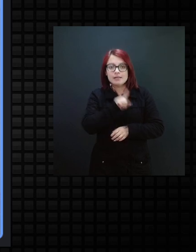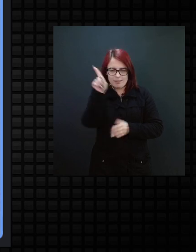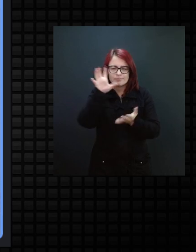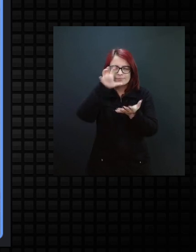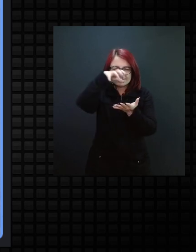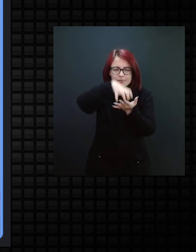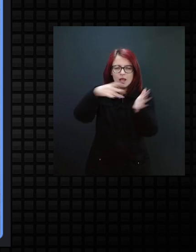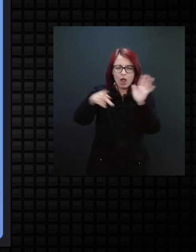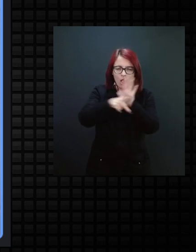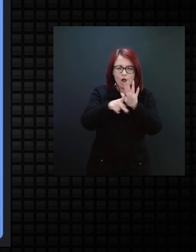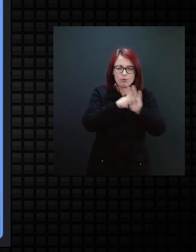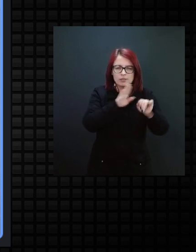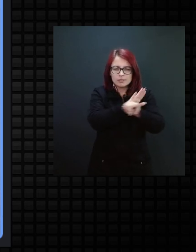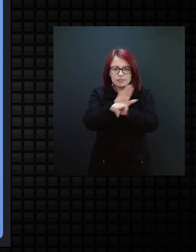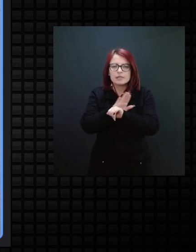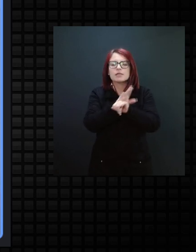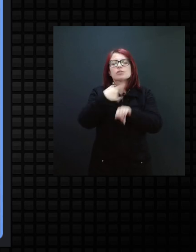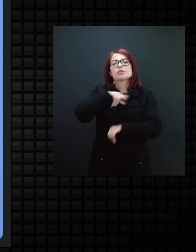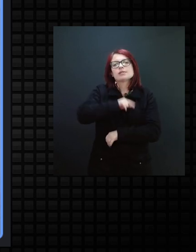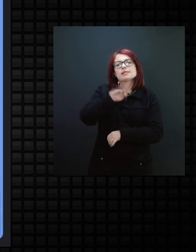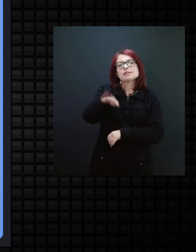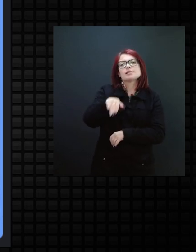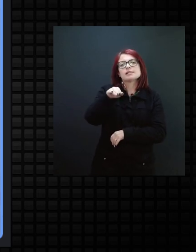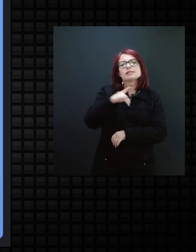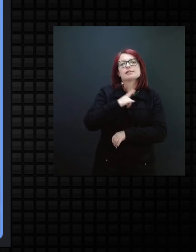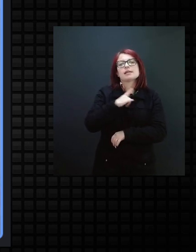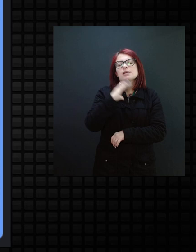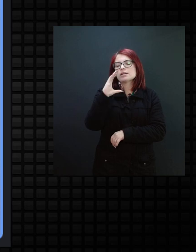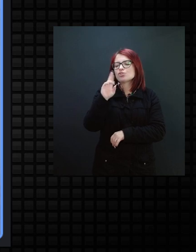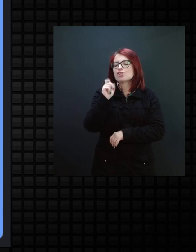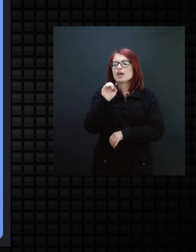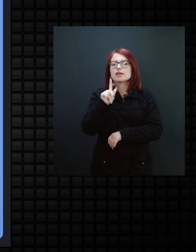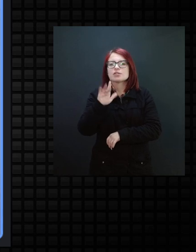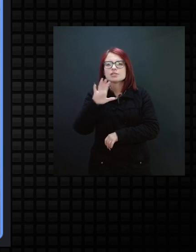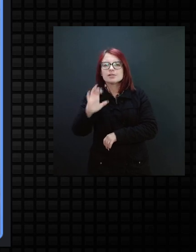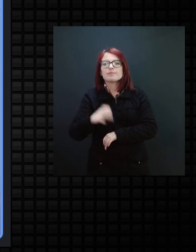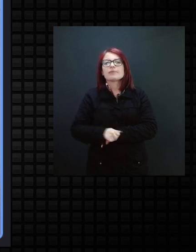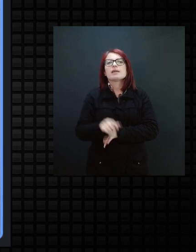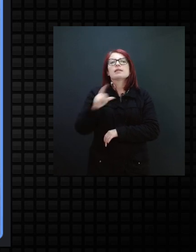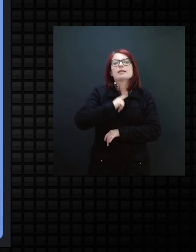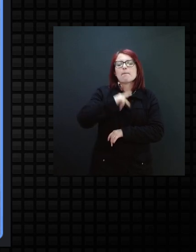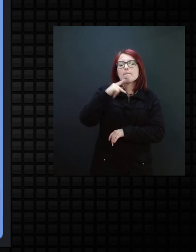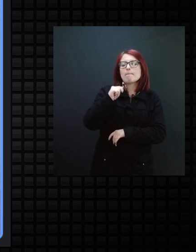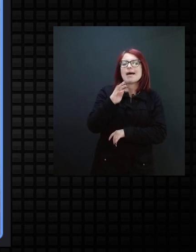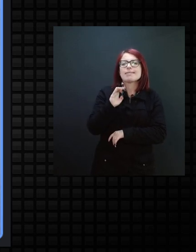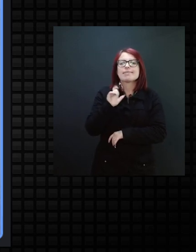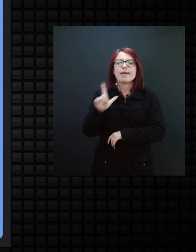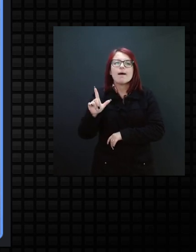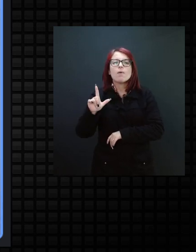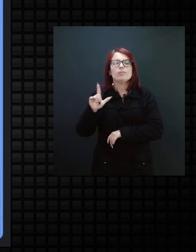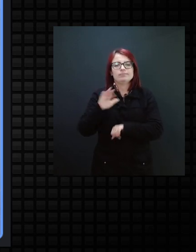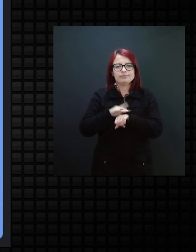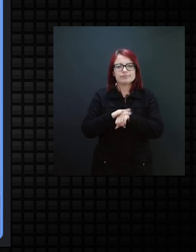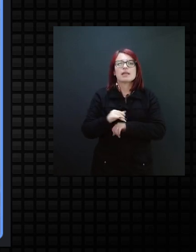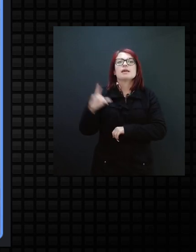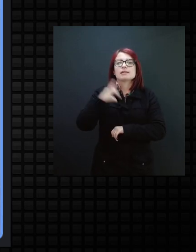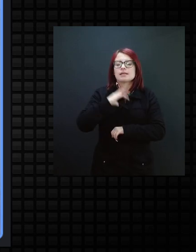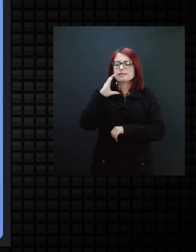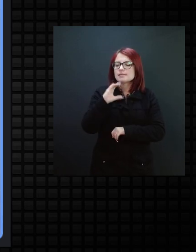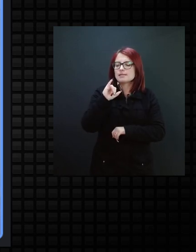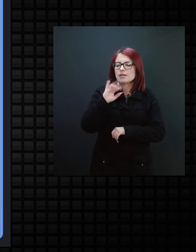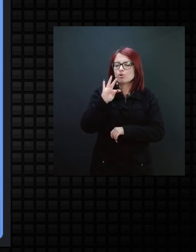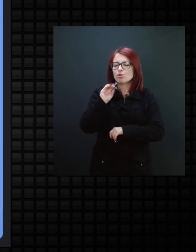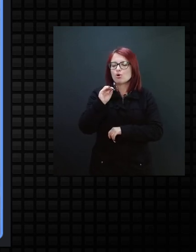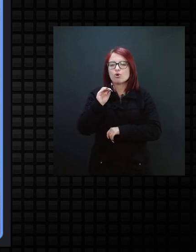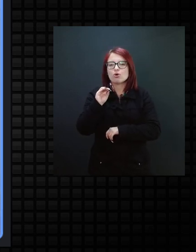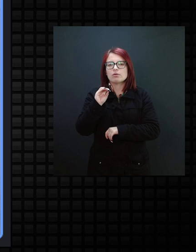charge, né, que foram usuários de drogas, a síndrome de fatal, a citomegalovírus, sequelas de